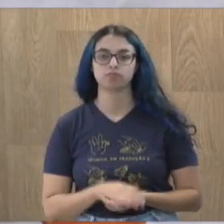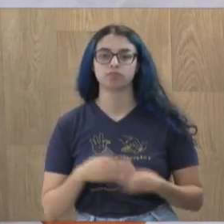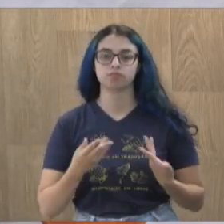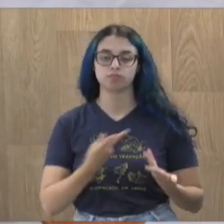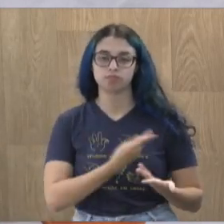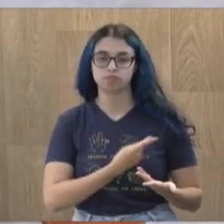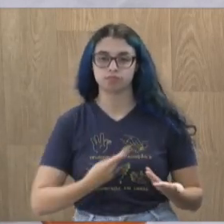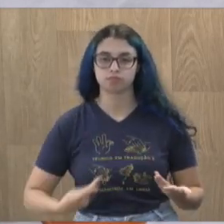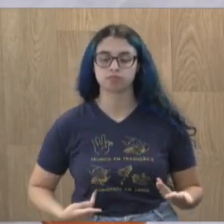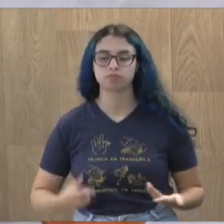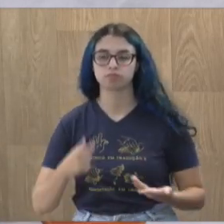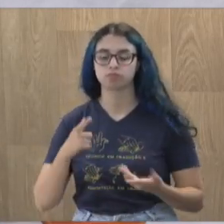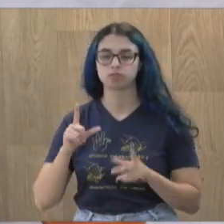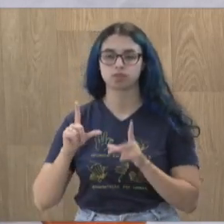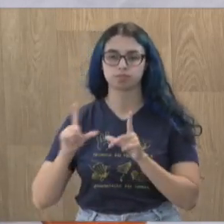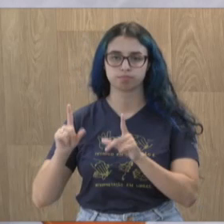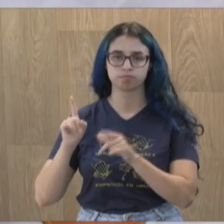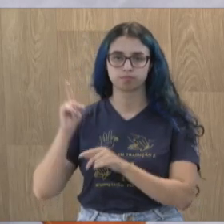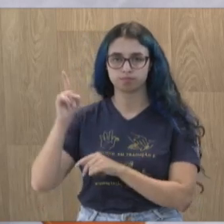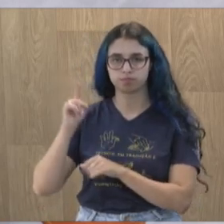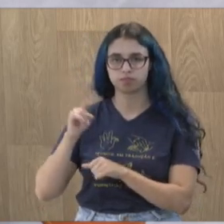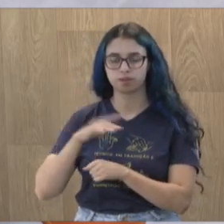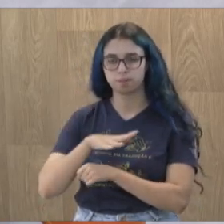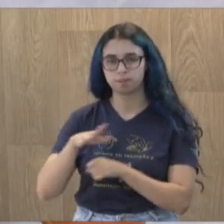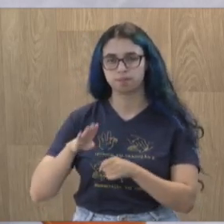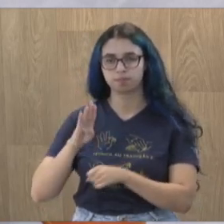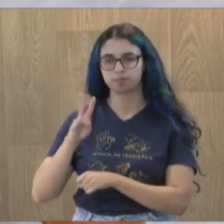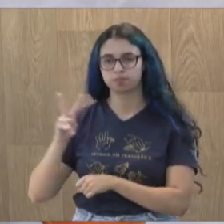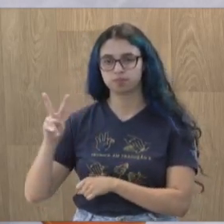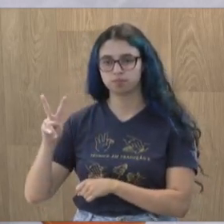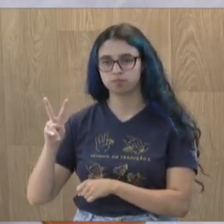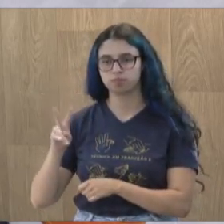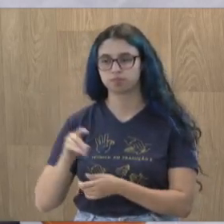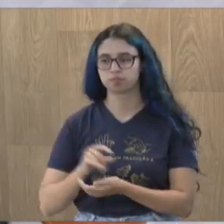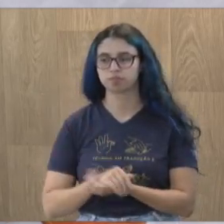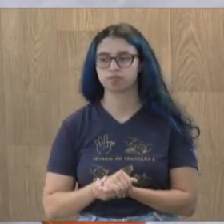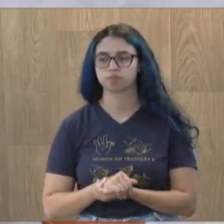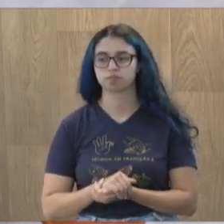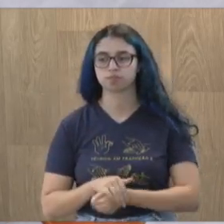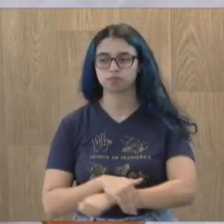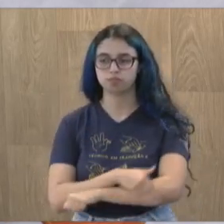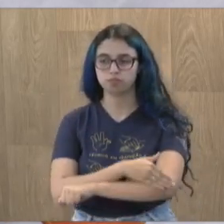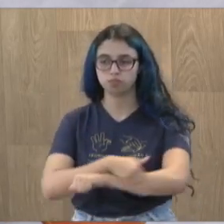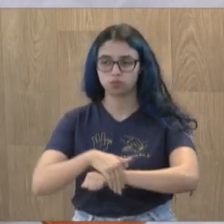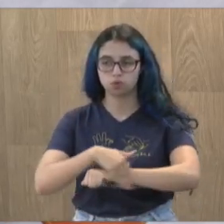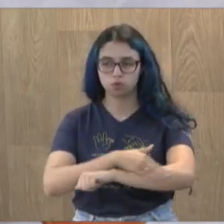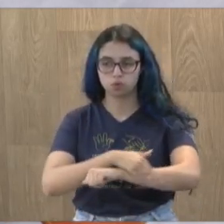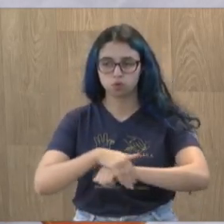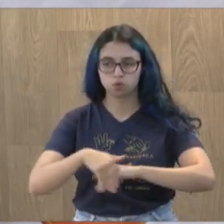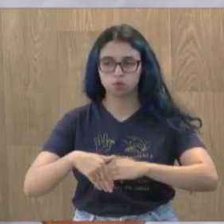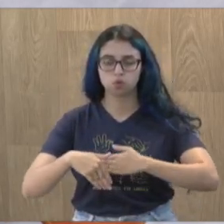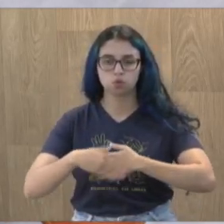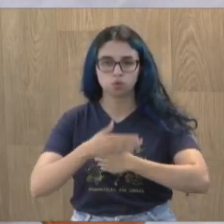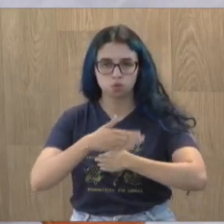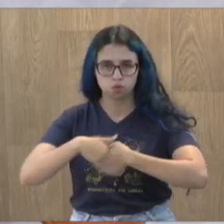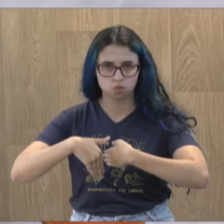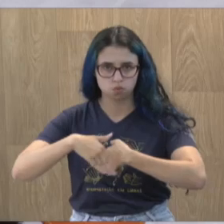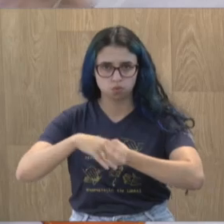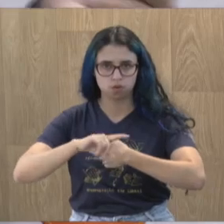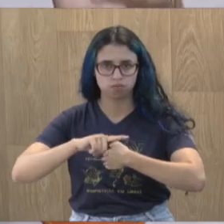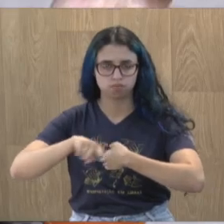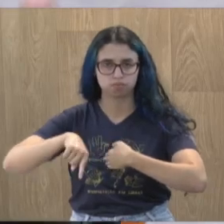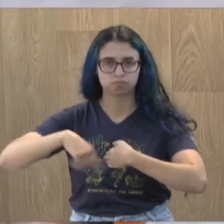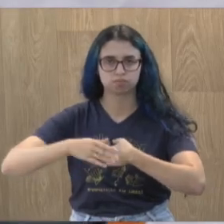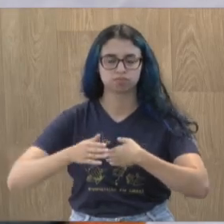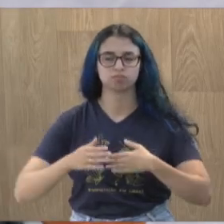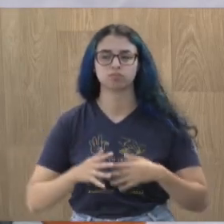aqui, tem outras imagens lá também, no bairro Belvedere, o cruzamento da Martins e Cipriém, a qual hoje, juntamente com o Edinho e toda